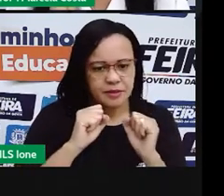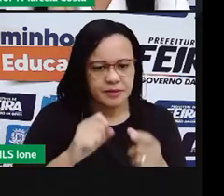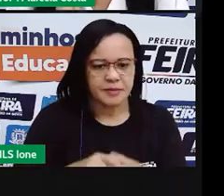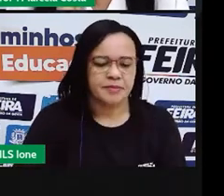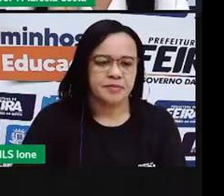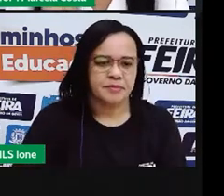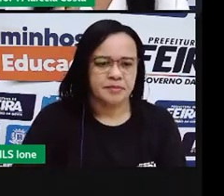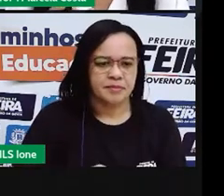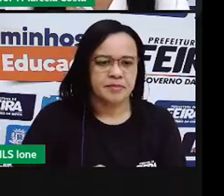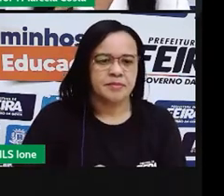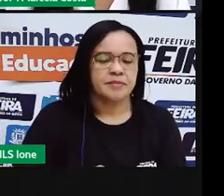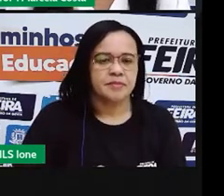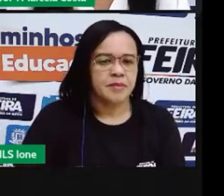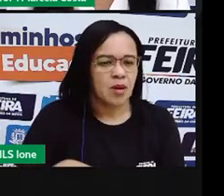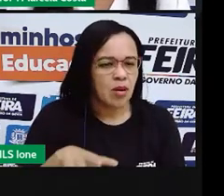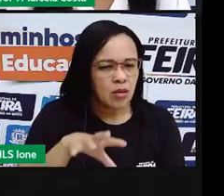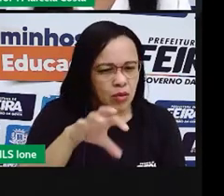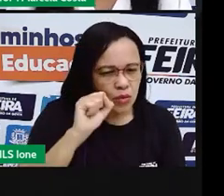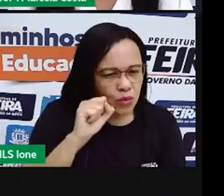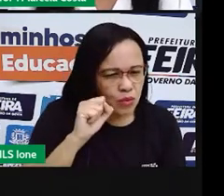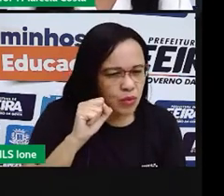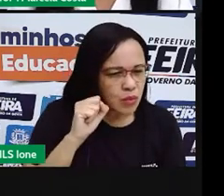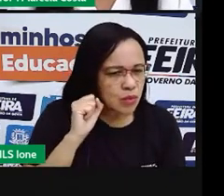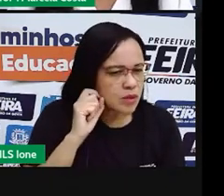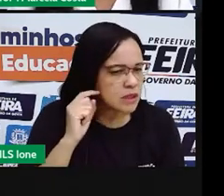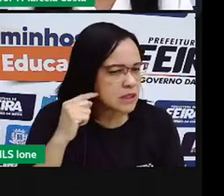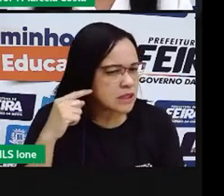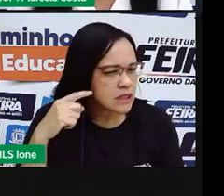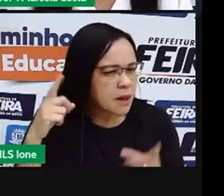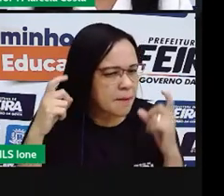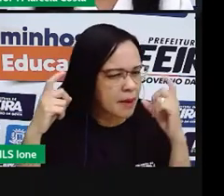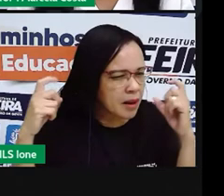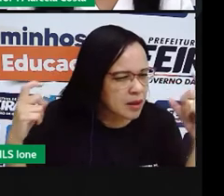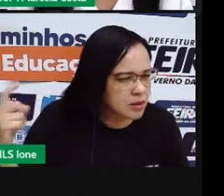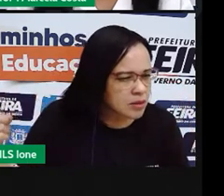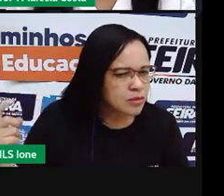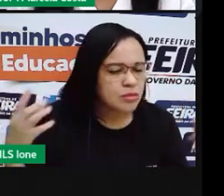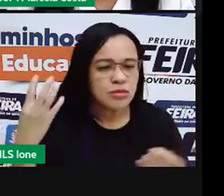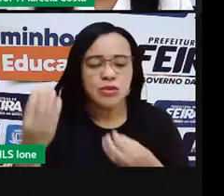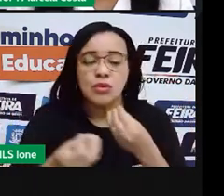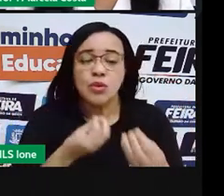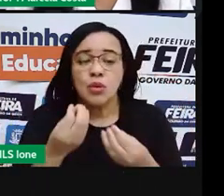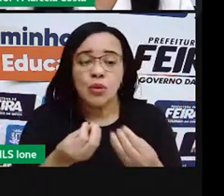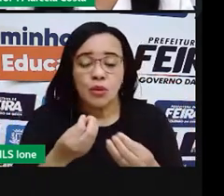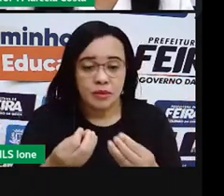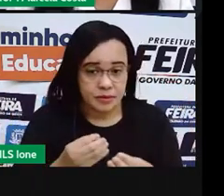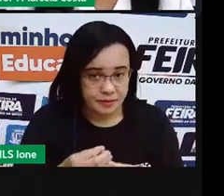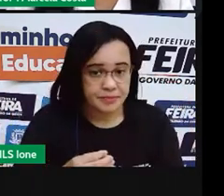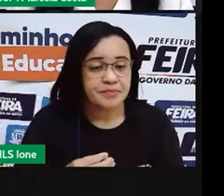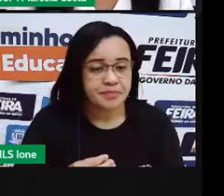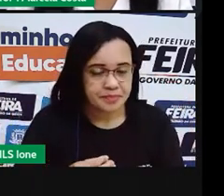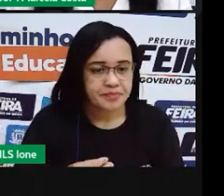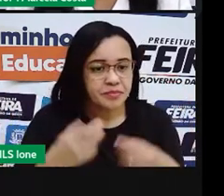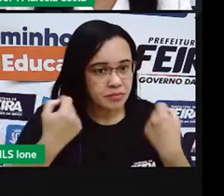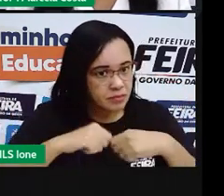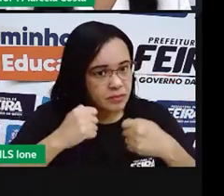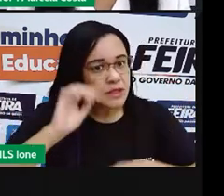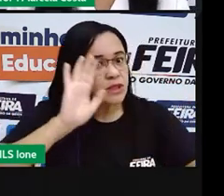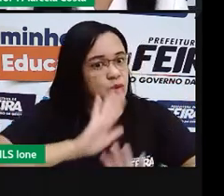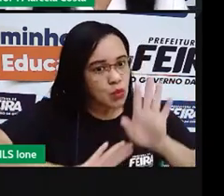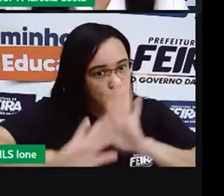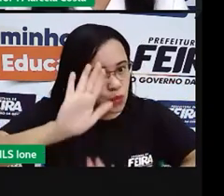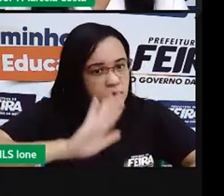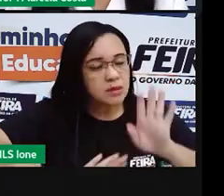barulho que acontece quando você se está falando ali antes que os microfones abertos na conversa ou não. Tá certo?